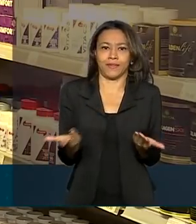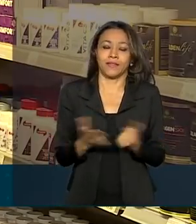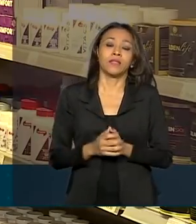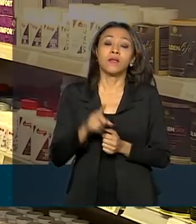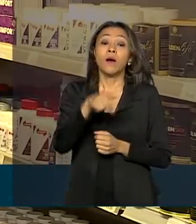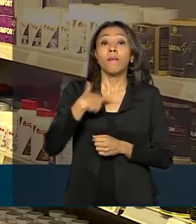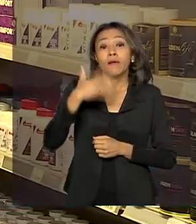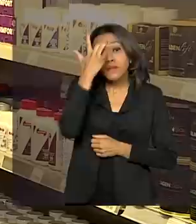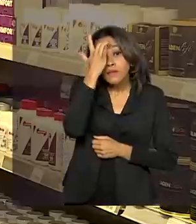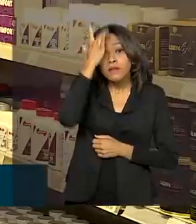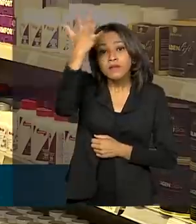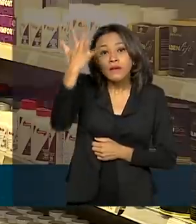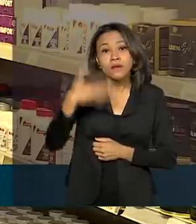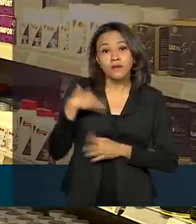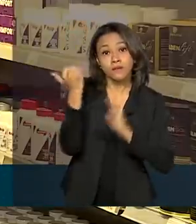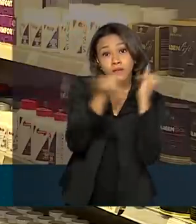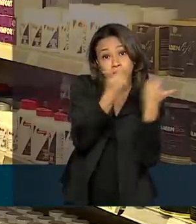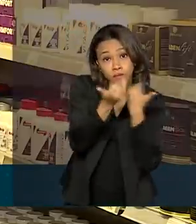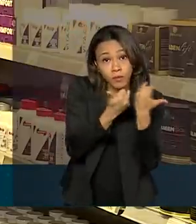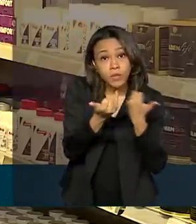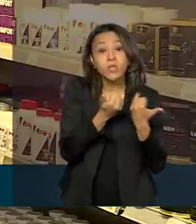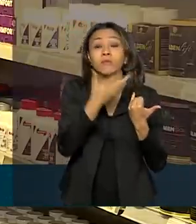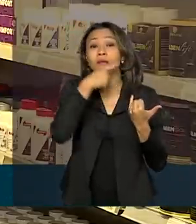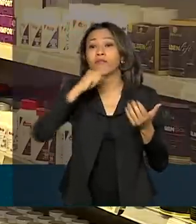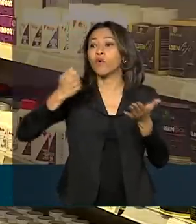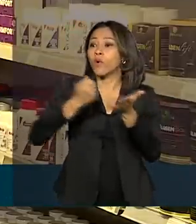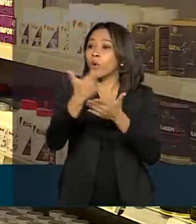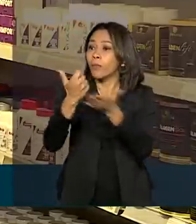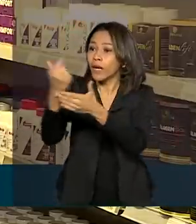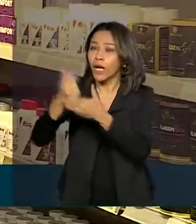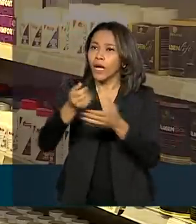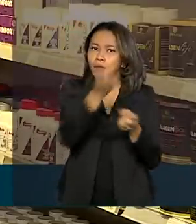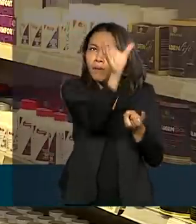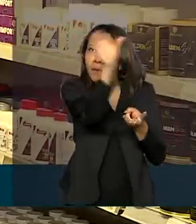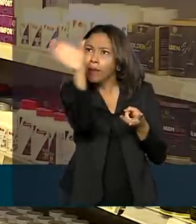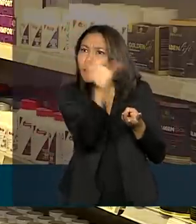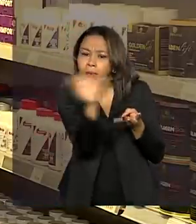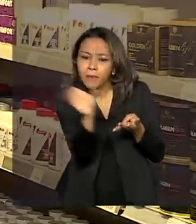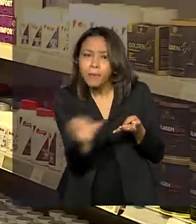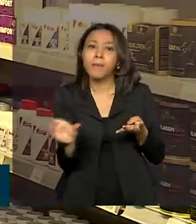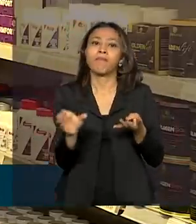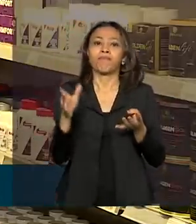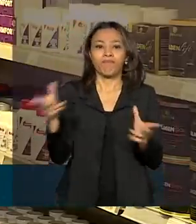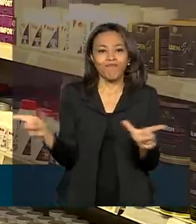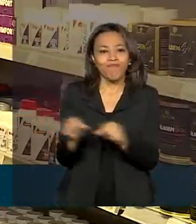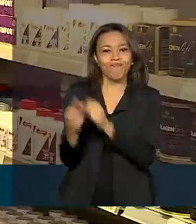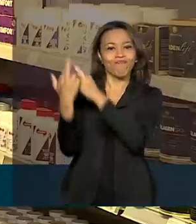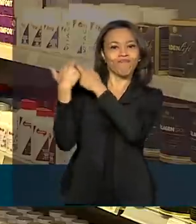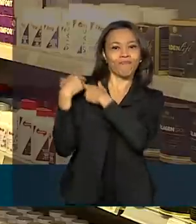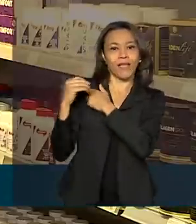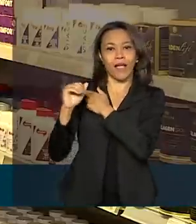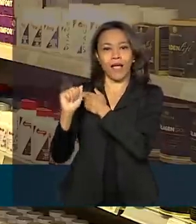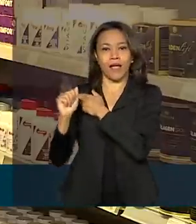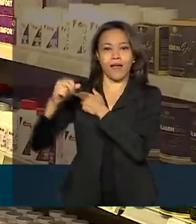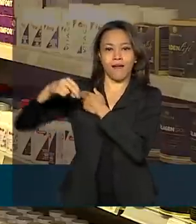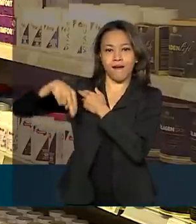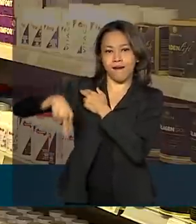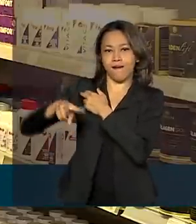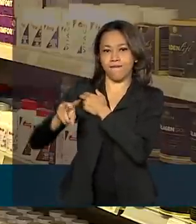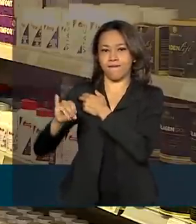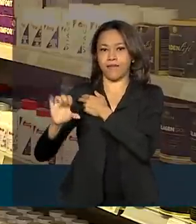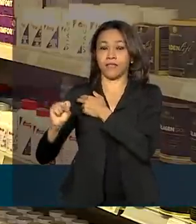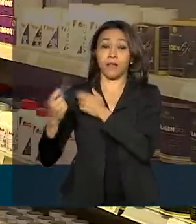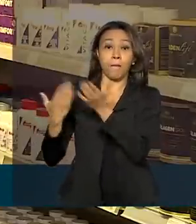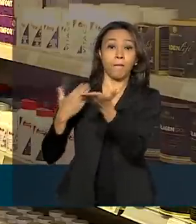compreensão das informações nutricionais pelo consumidor, a Agência Nacional de Vigilância Sanitária, Anvisa, aprovou novas